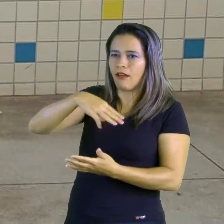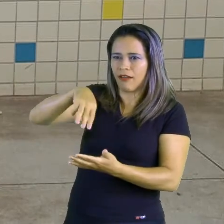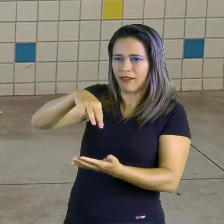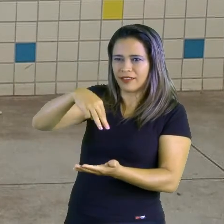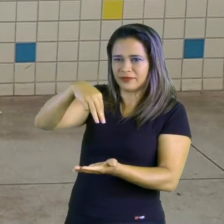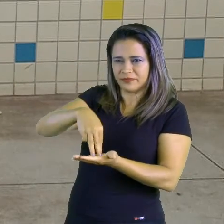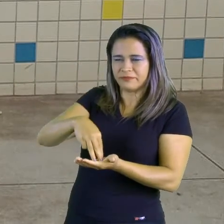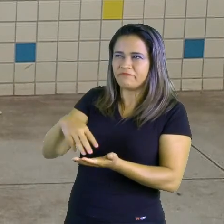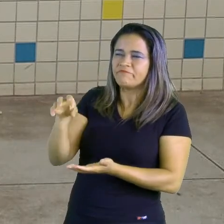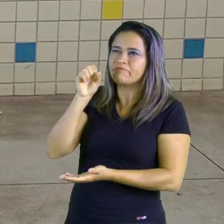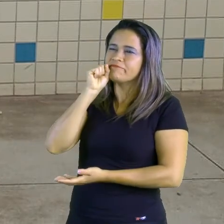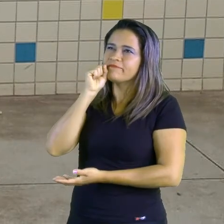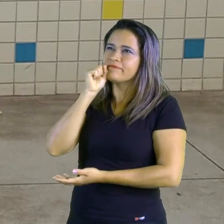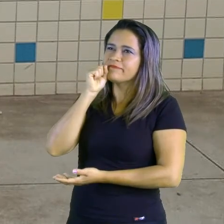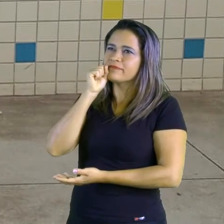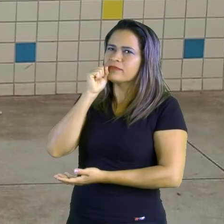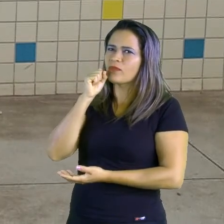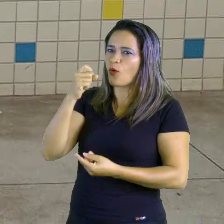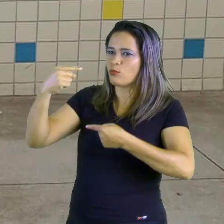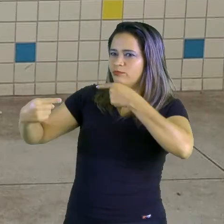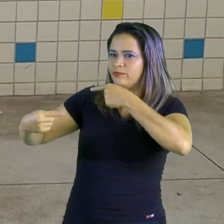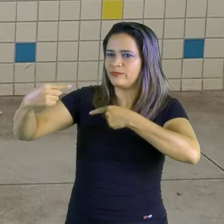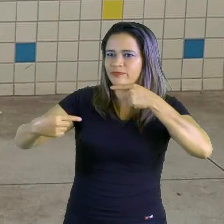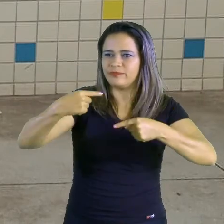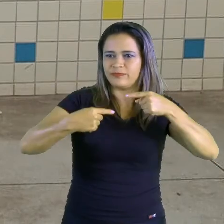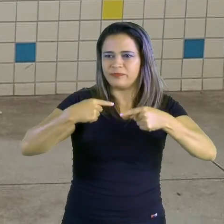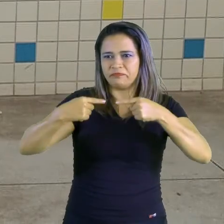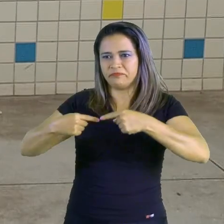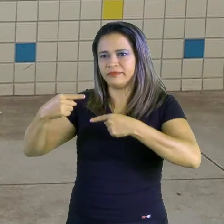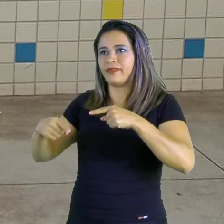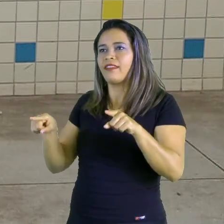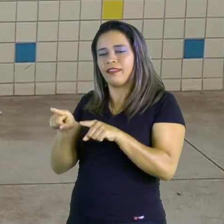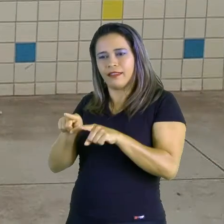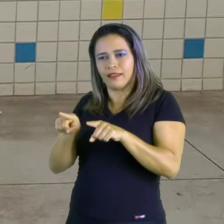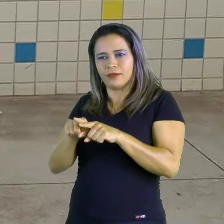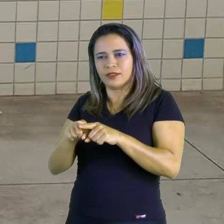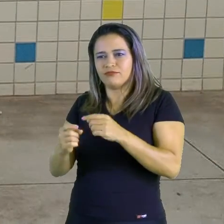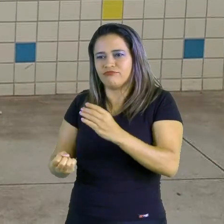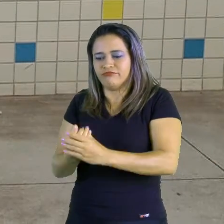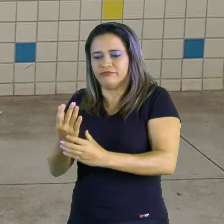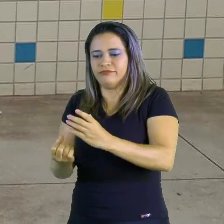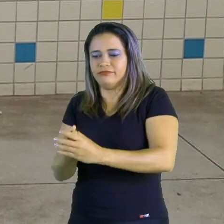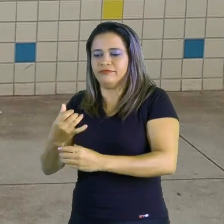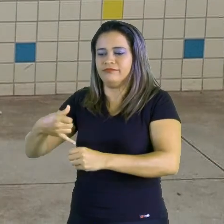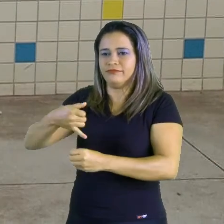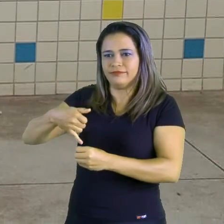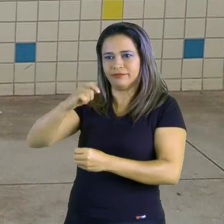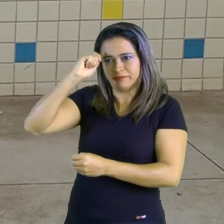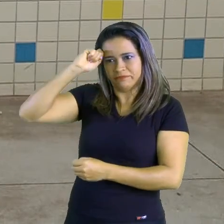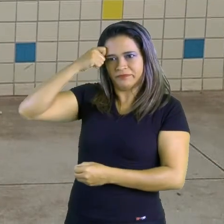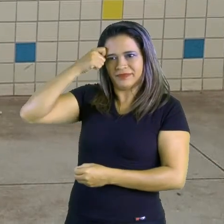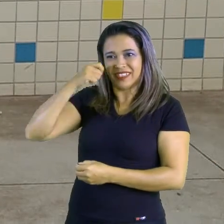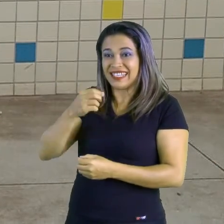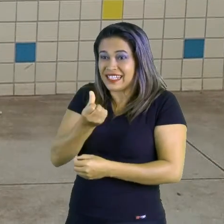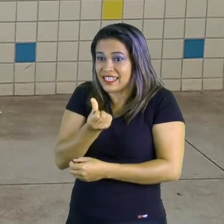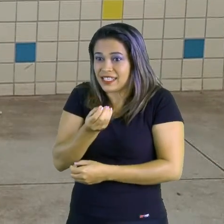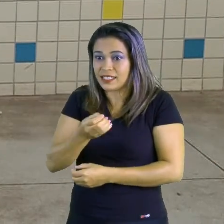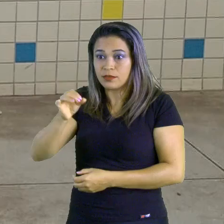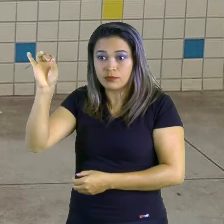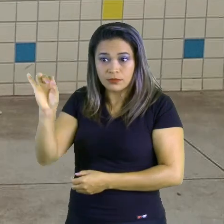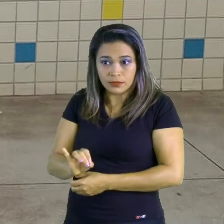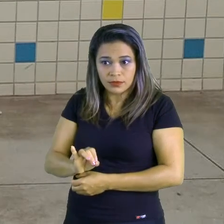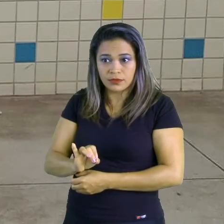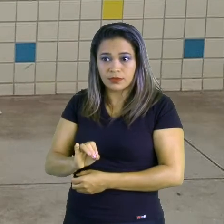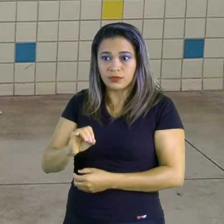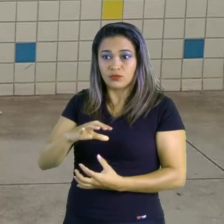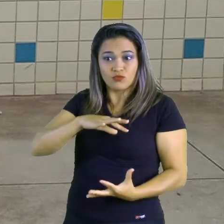escuta sobre as disputas, mas também sobre a produção de petróleo. Cerca de 60% do petróleo mundial, das